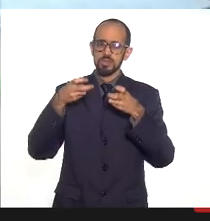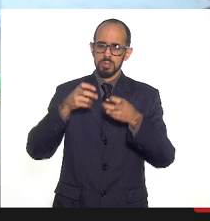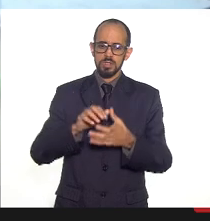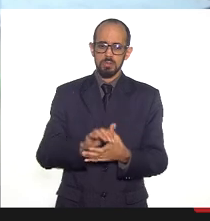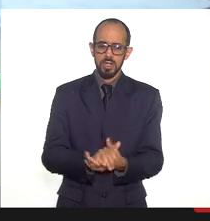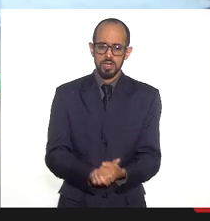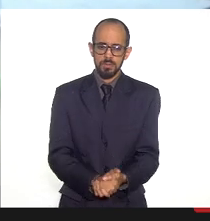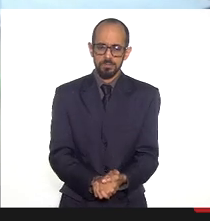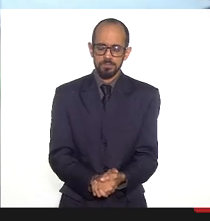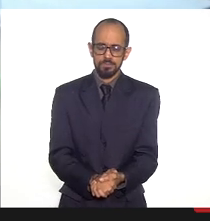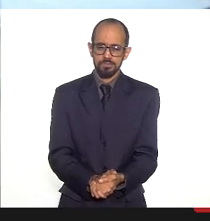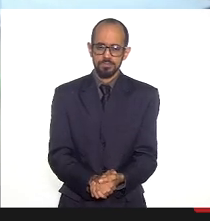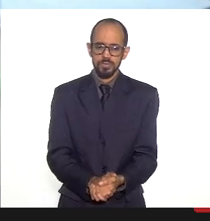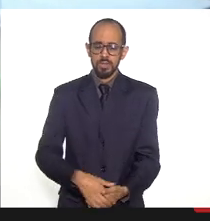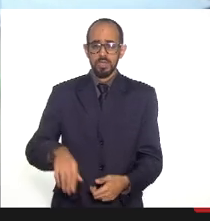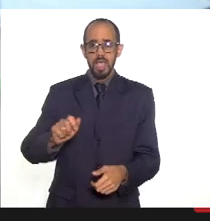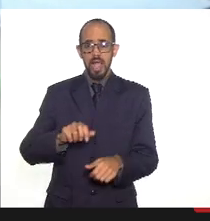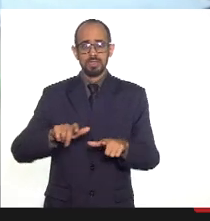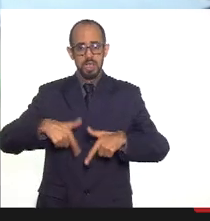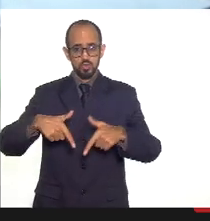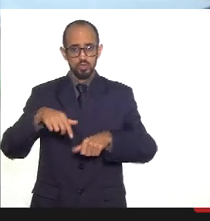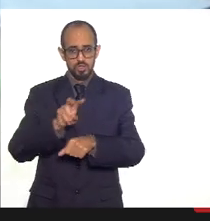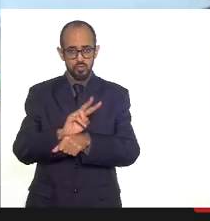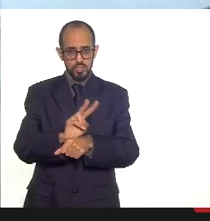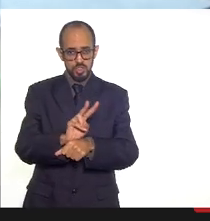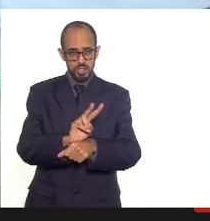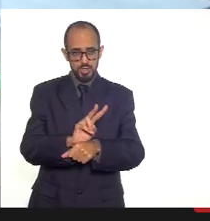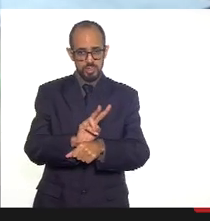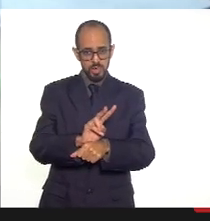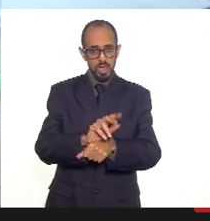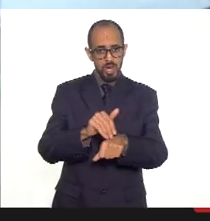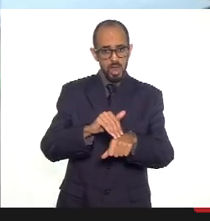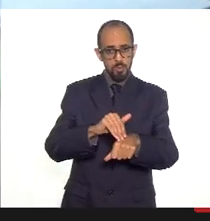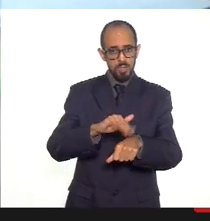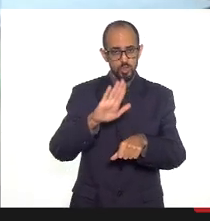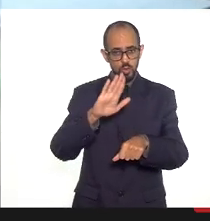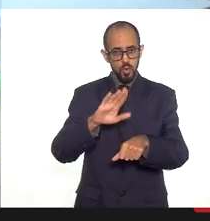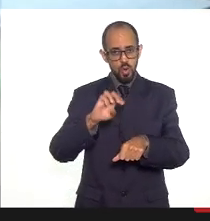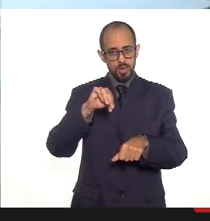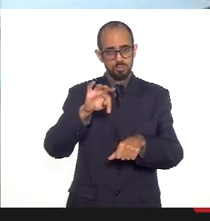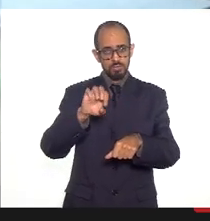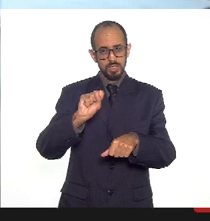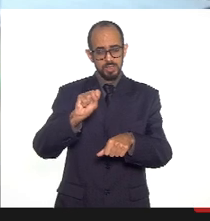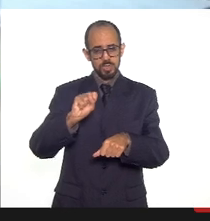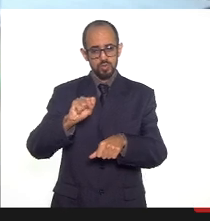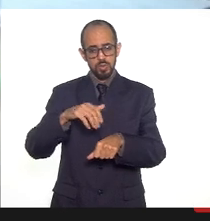as ações de vigilância elas aumentaram em muita quantidade as metas foram mais